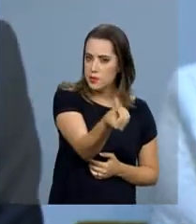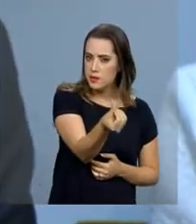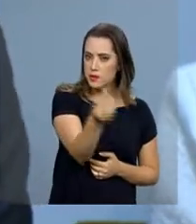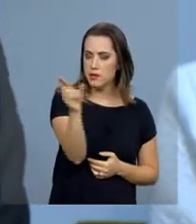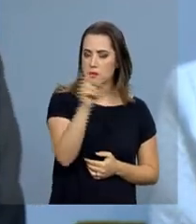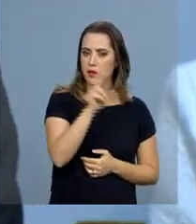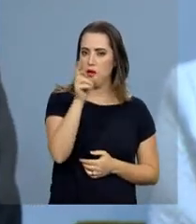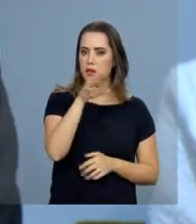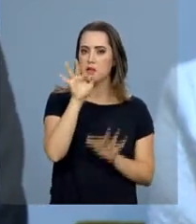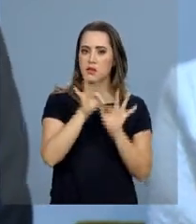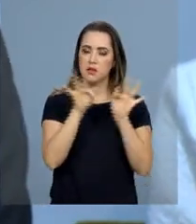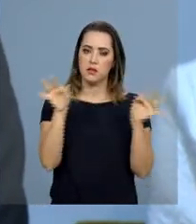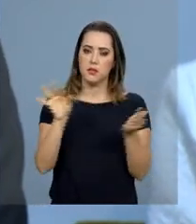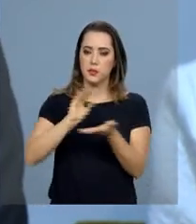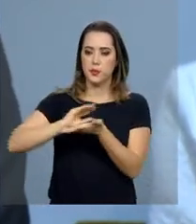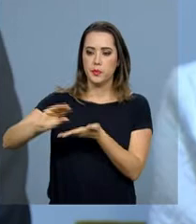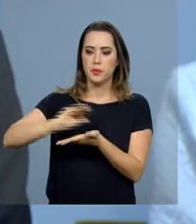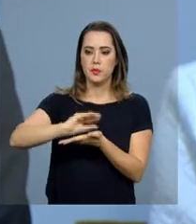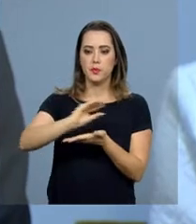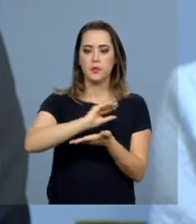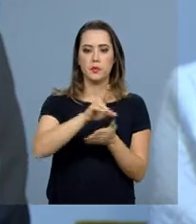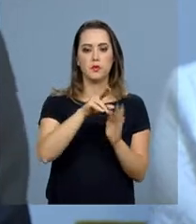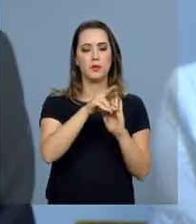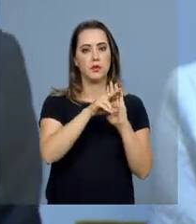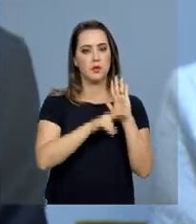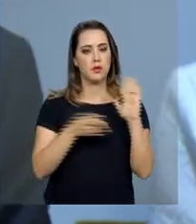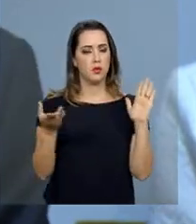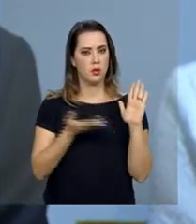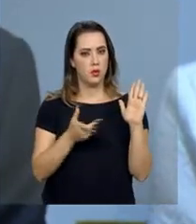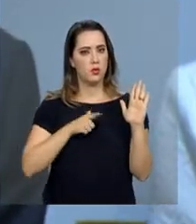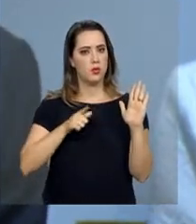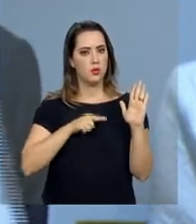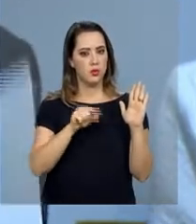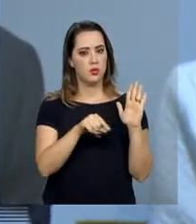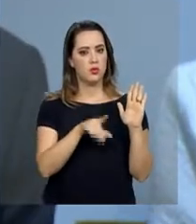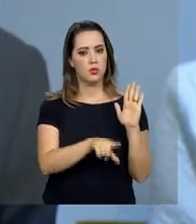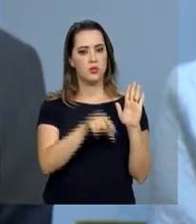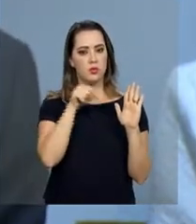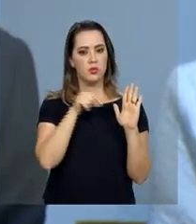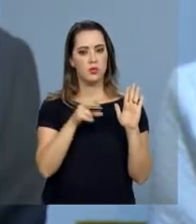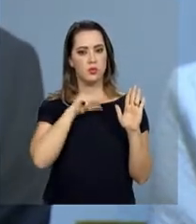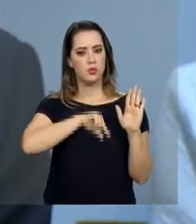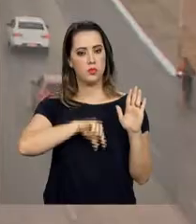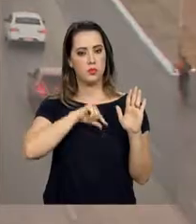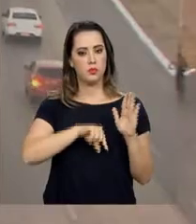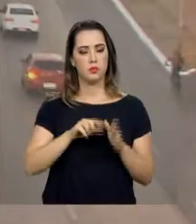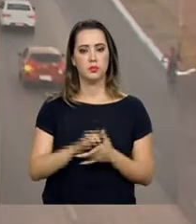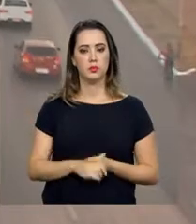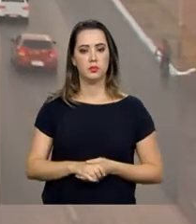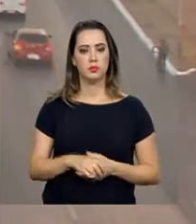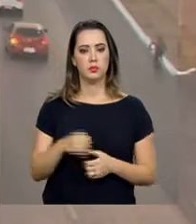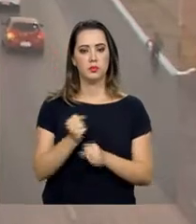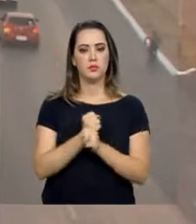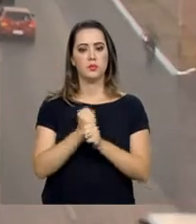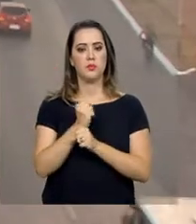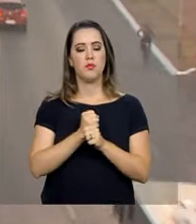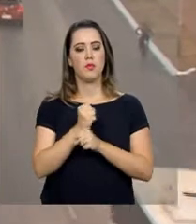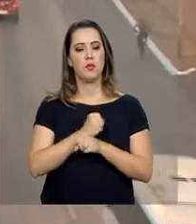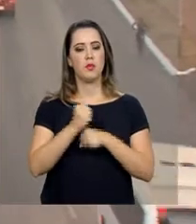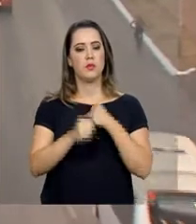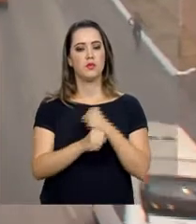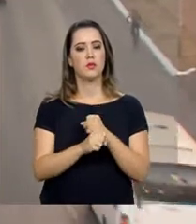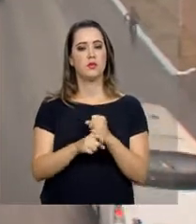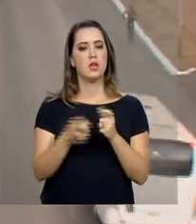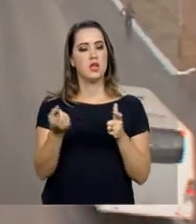é simplesmente aplicação da regra atual vigente para a definição do salário mínimo. Para o ano que vem, a previsão